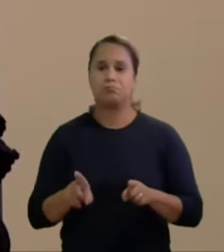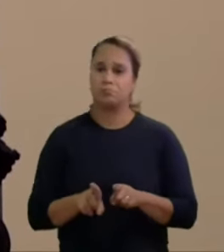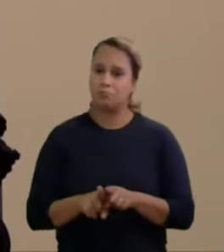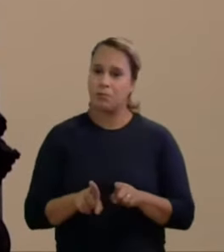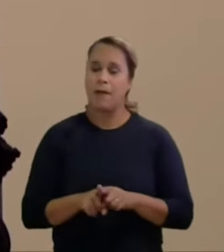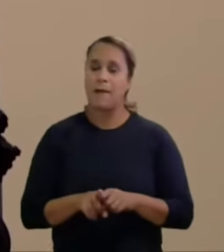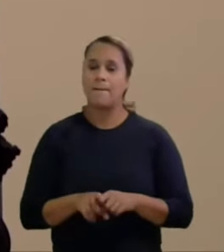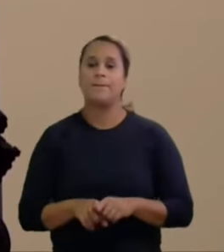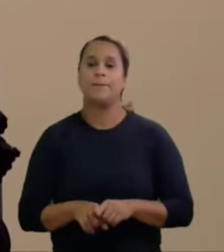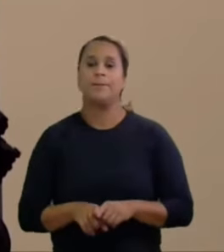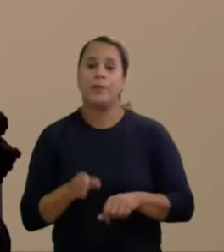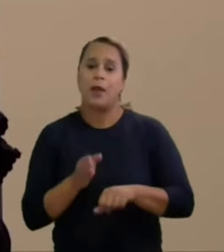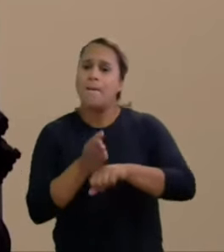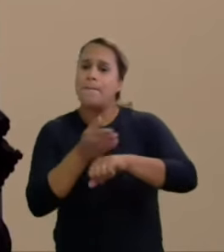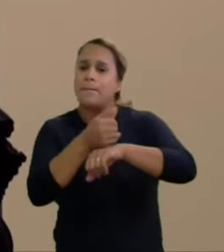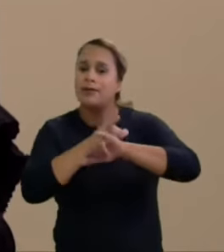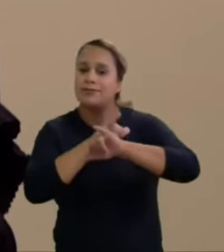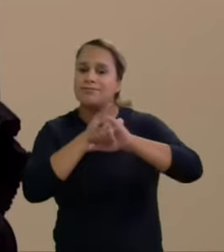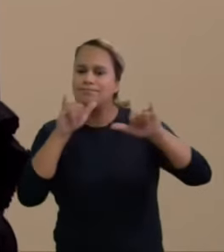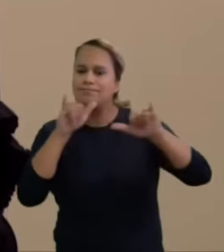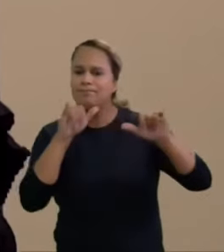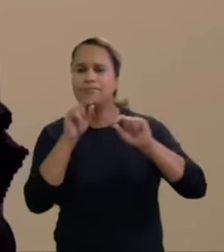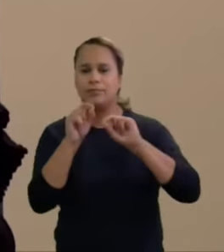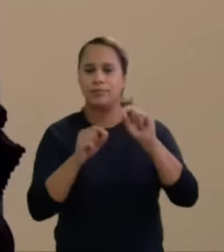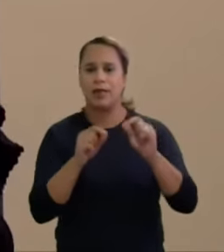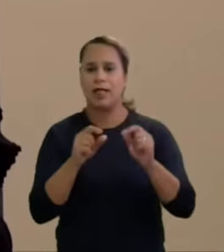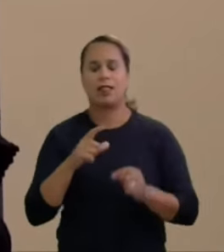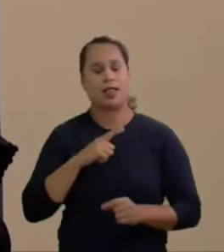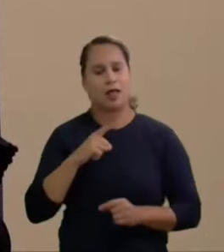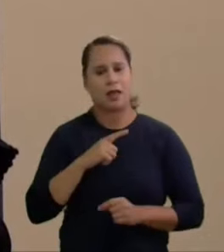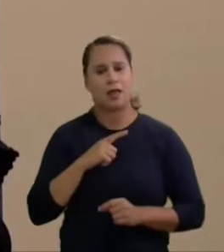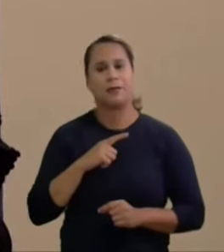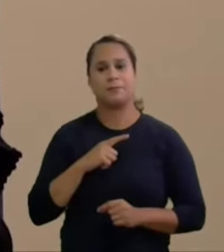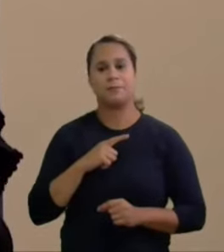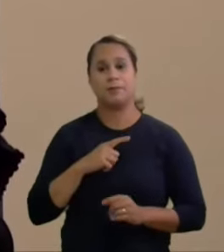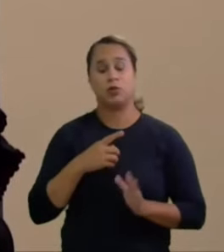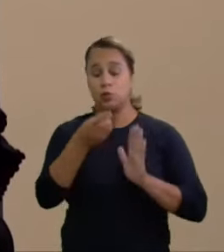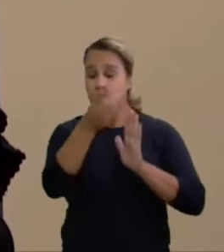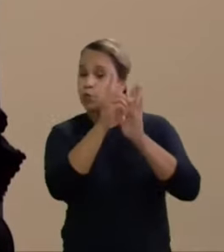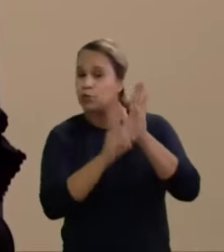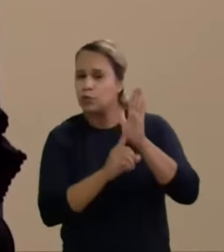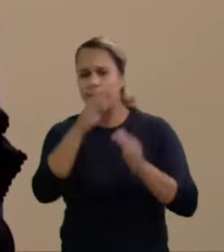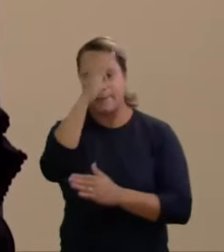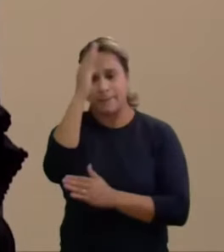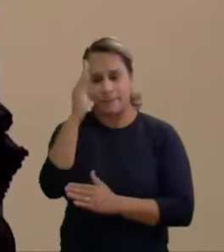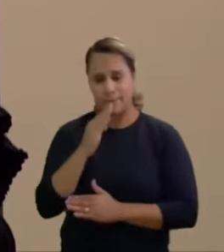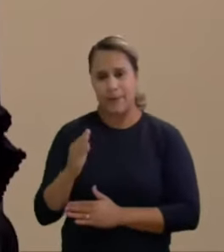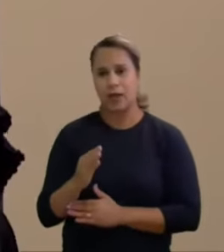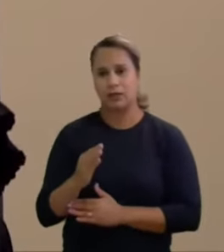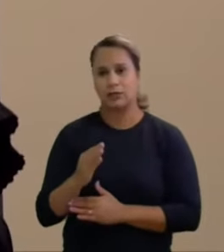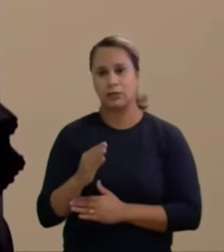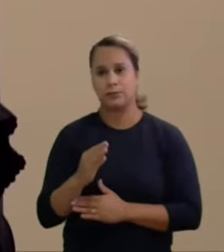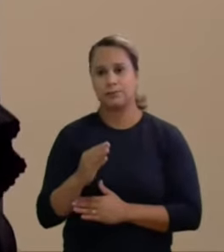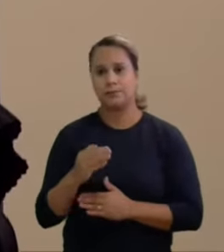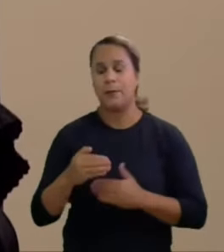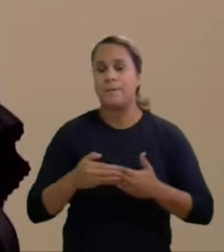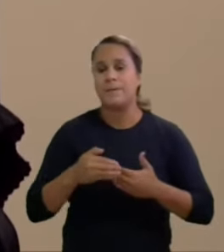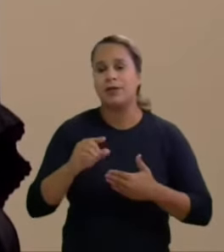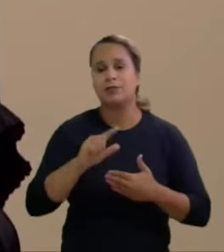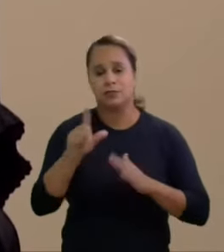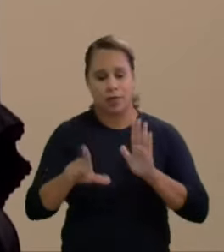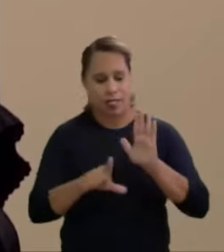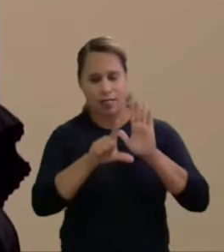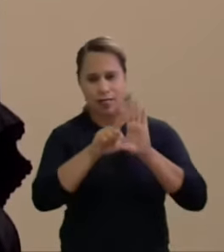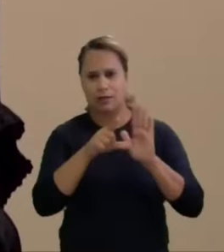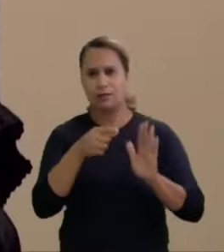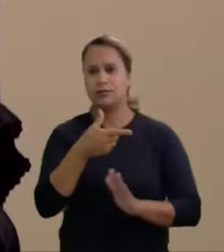-campanha existe no direito brasileiro, a partir da lei de 2015, houve uma redução drástica